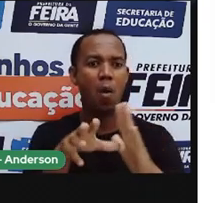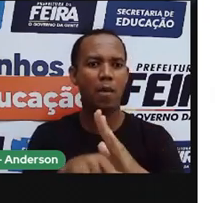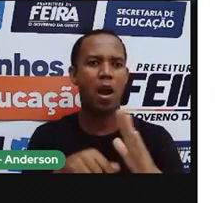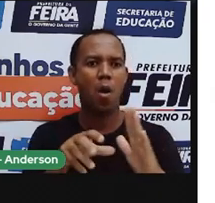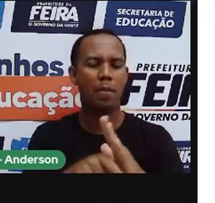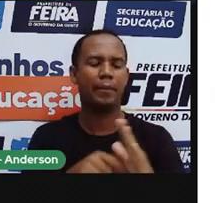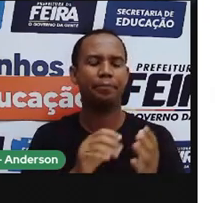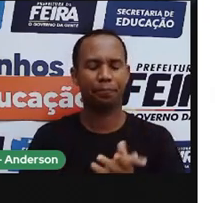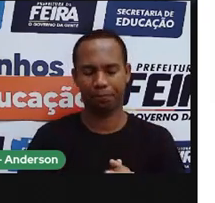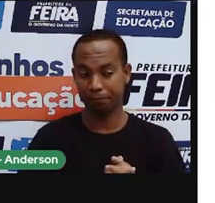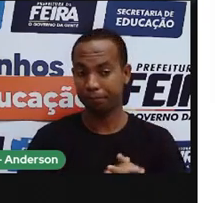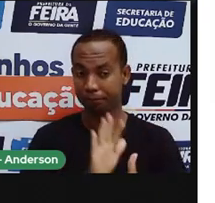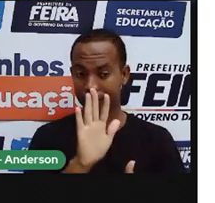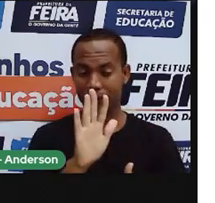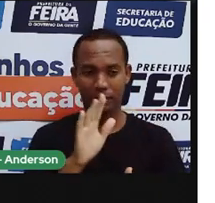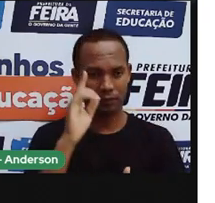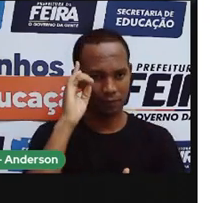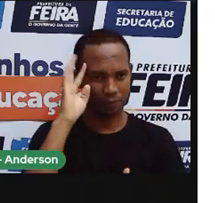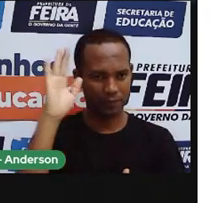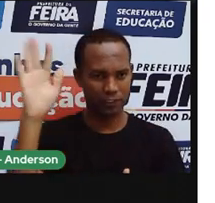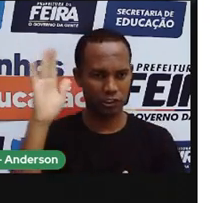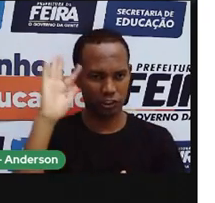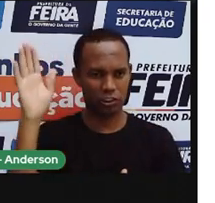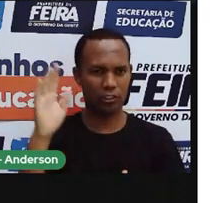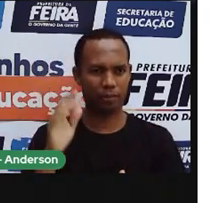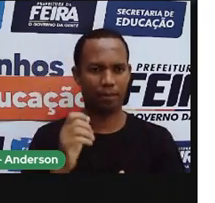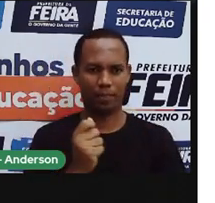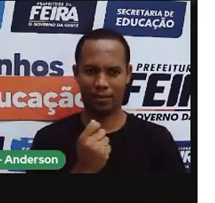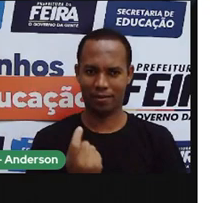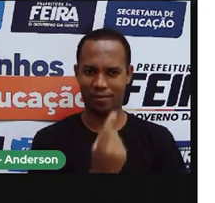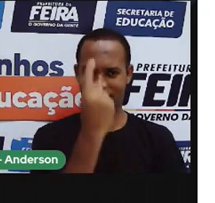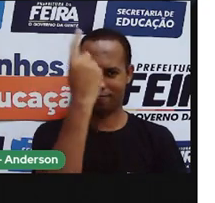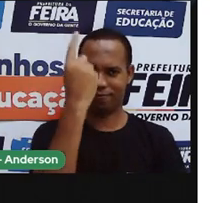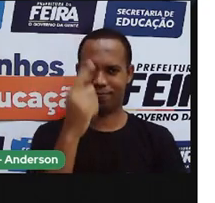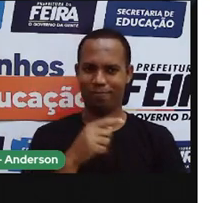Imagine só. Anderson nunca me viu, certo, Anderson?